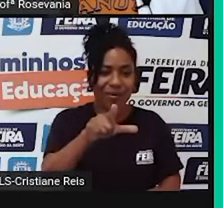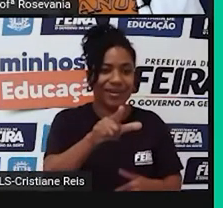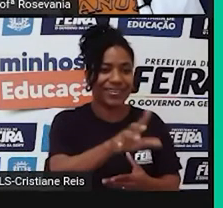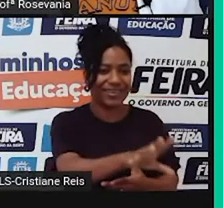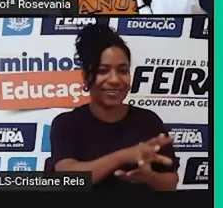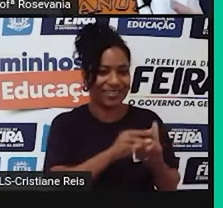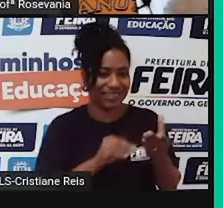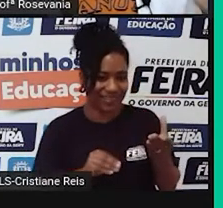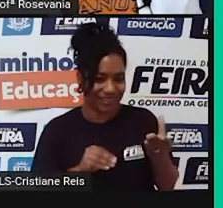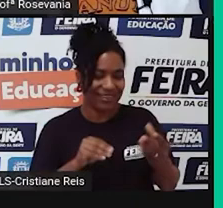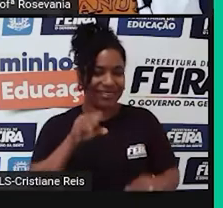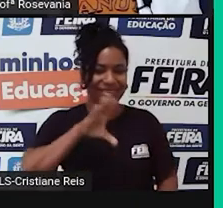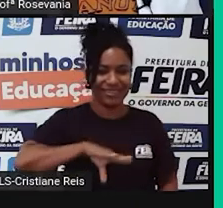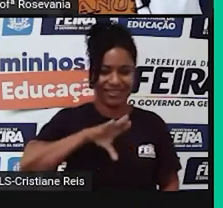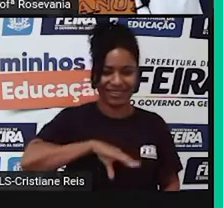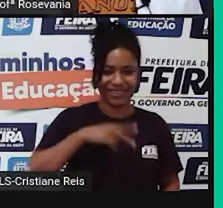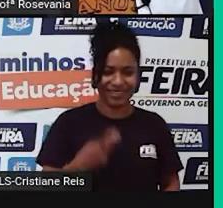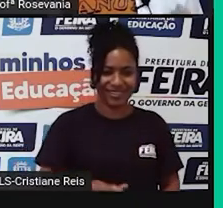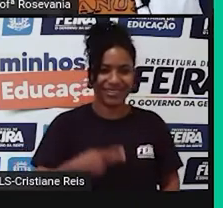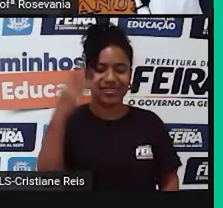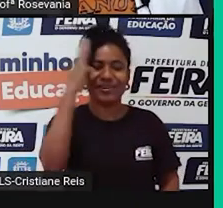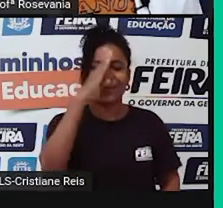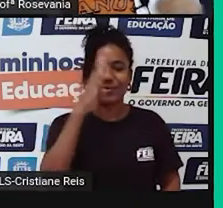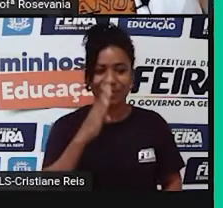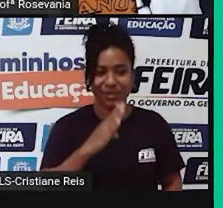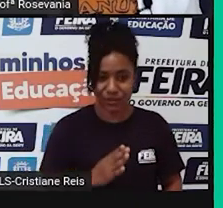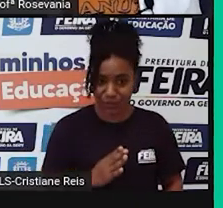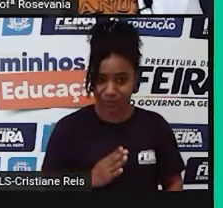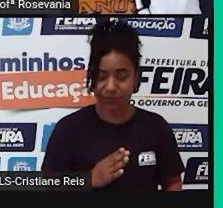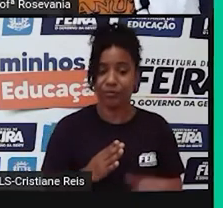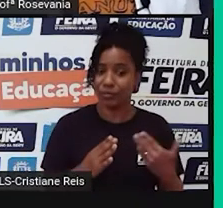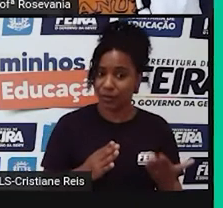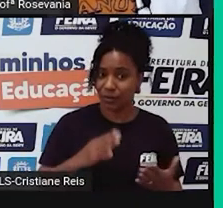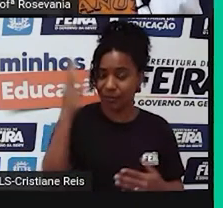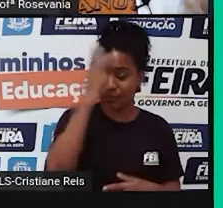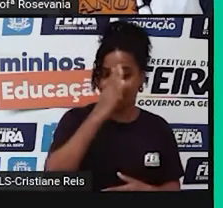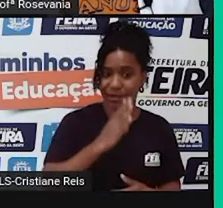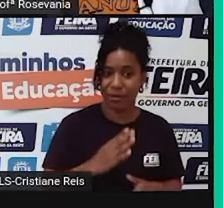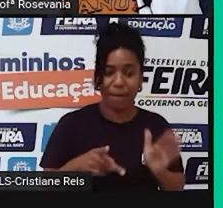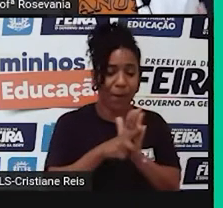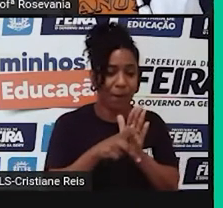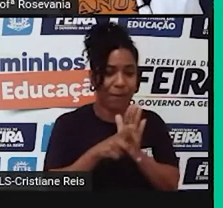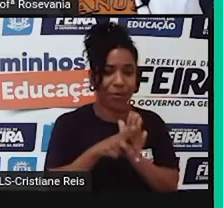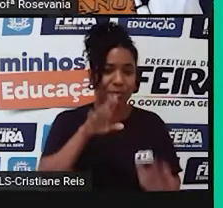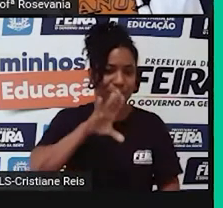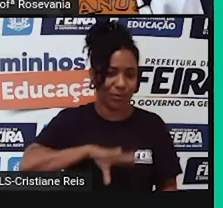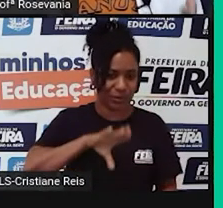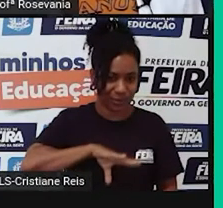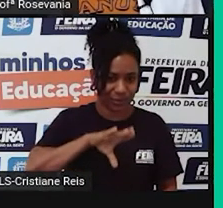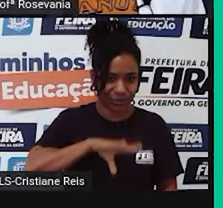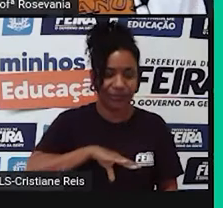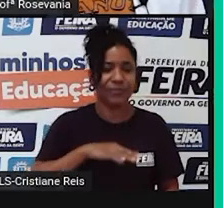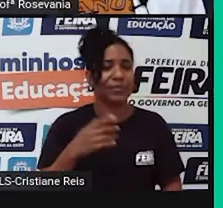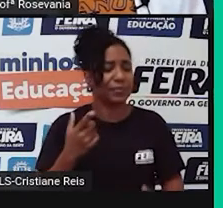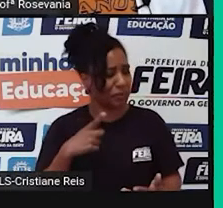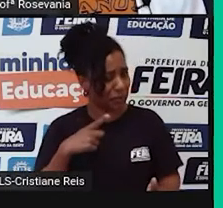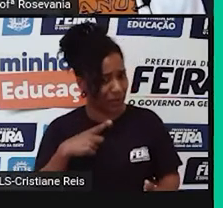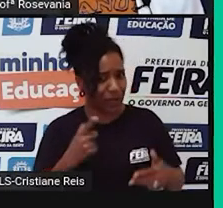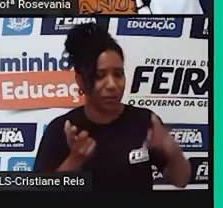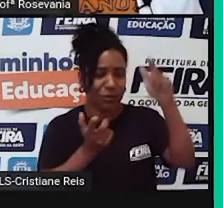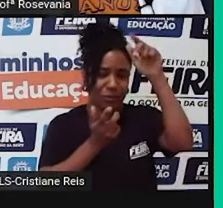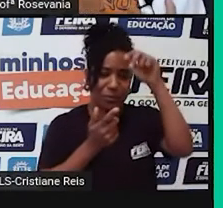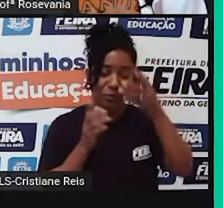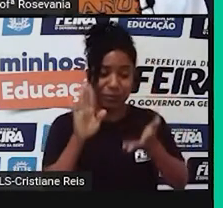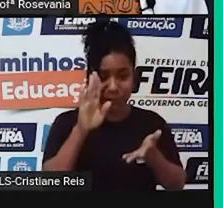assim no nosso país nenhuma outra região que fale uma outra língua. É claro que tem os dialetos, principalmente,